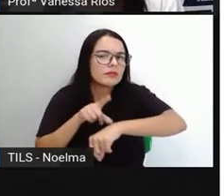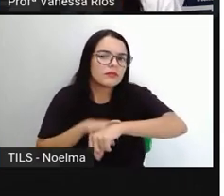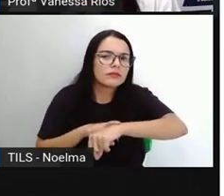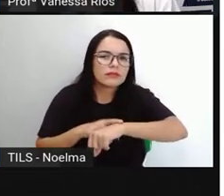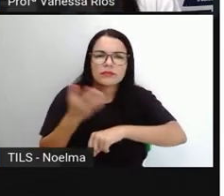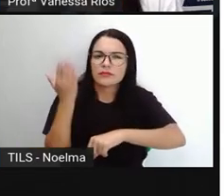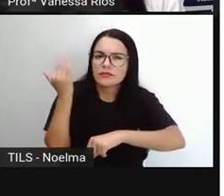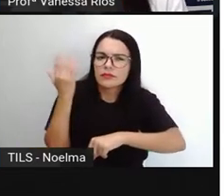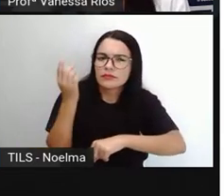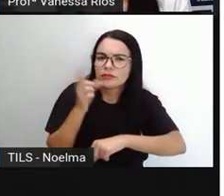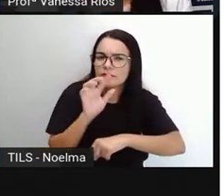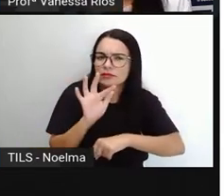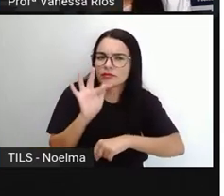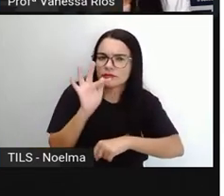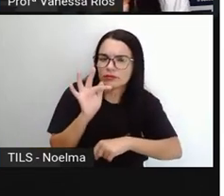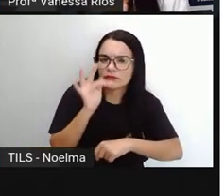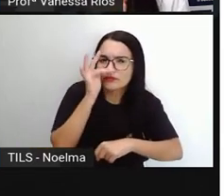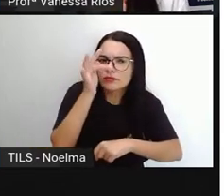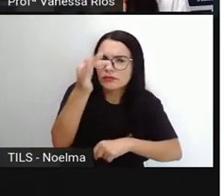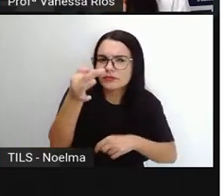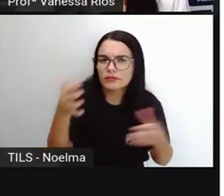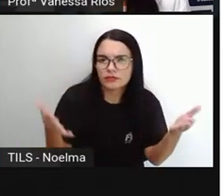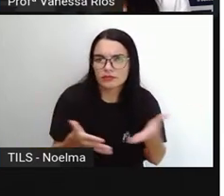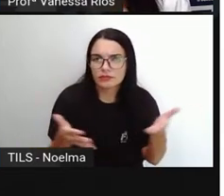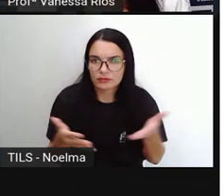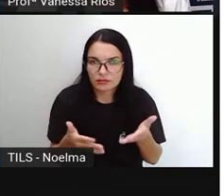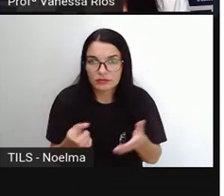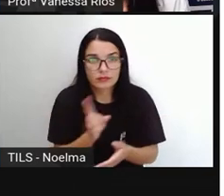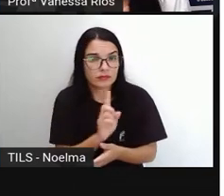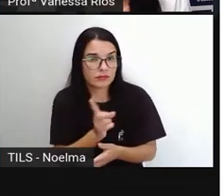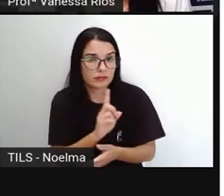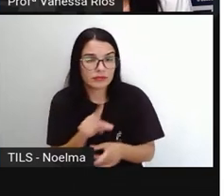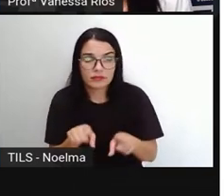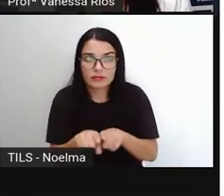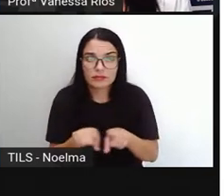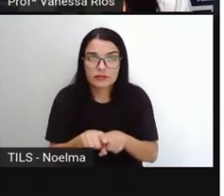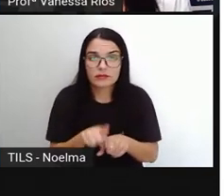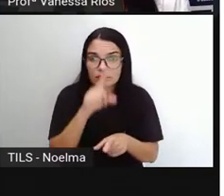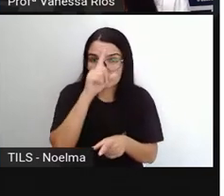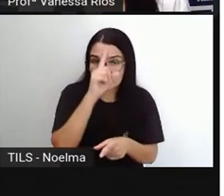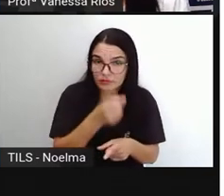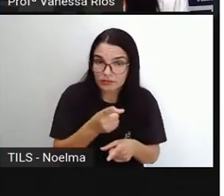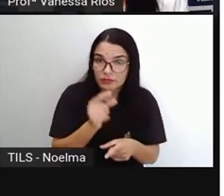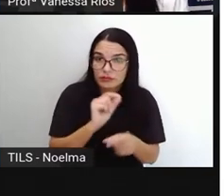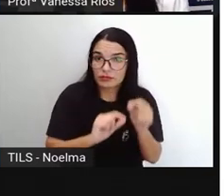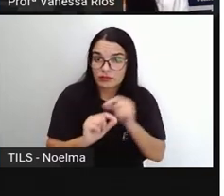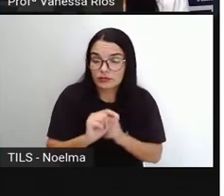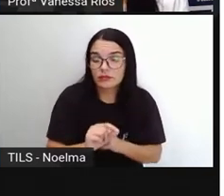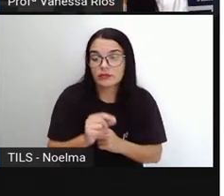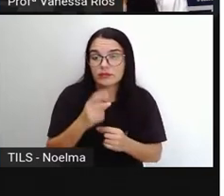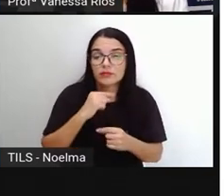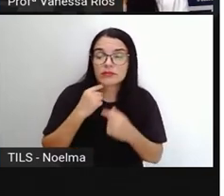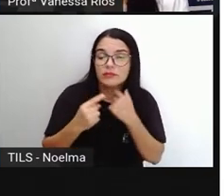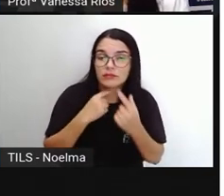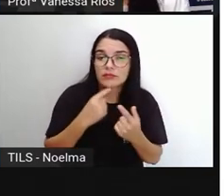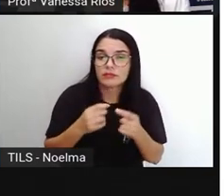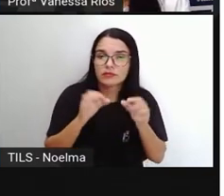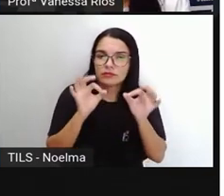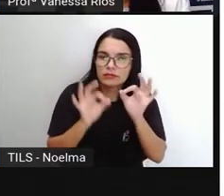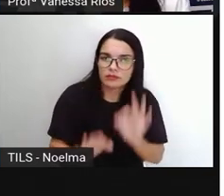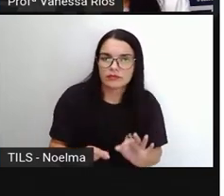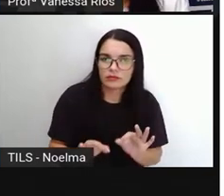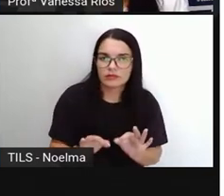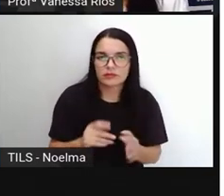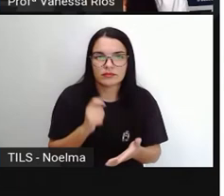nem o tempo passado, nem o tempo presente, ou o tempo futuro. E nem também os modos indicativo, subjuntivo ou